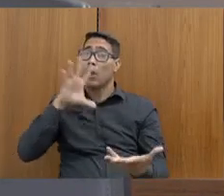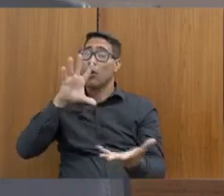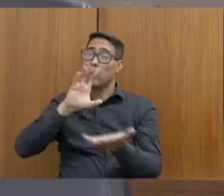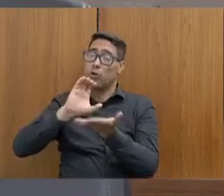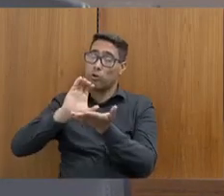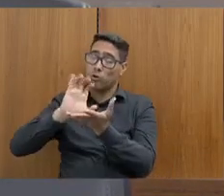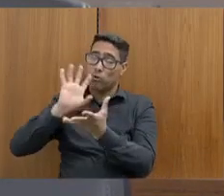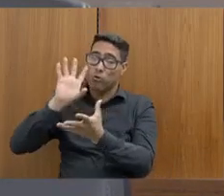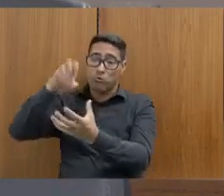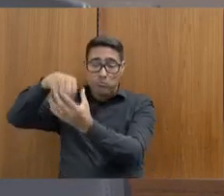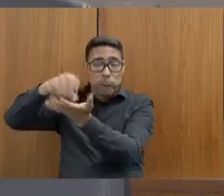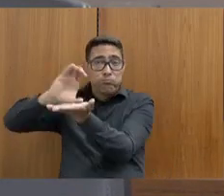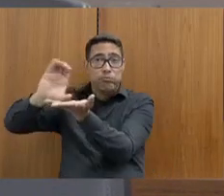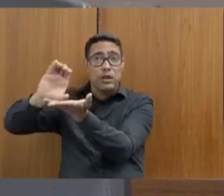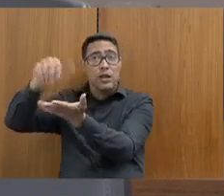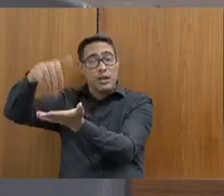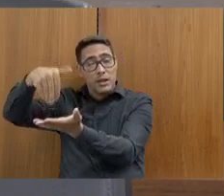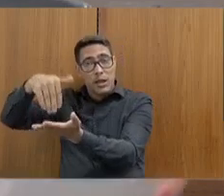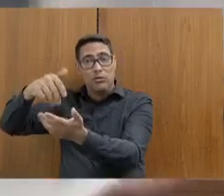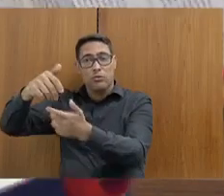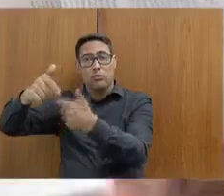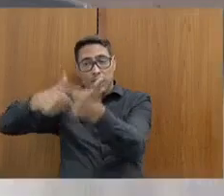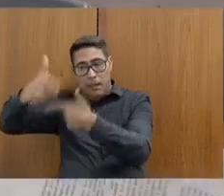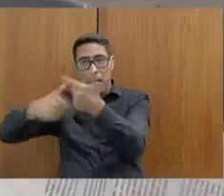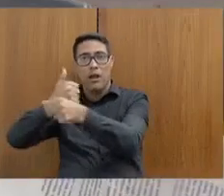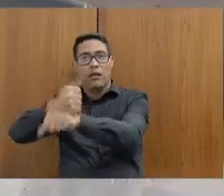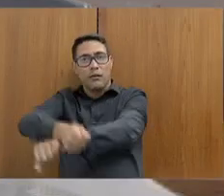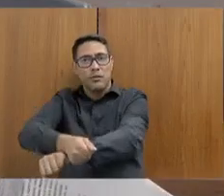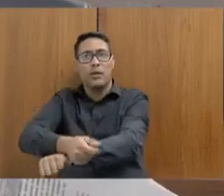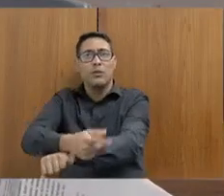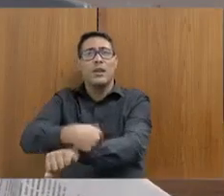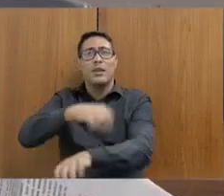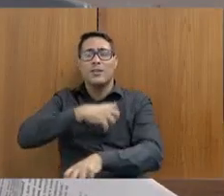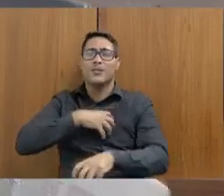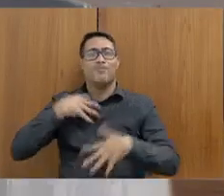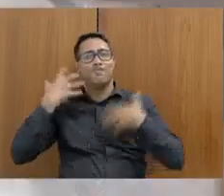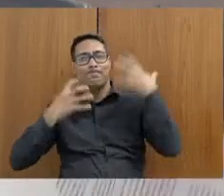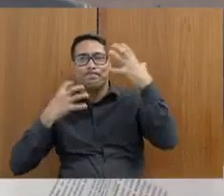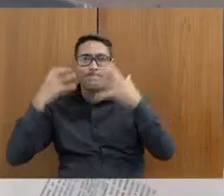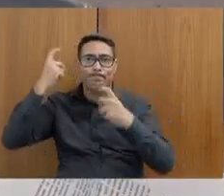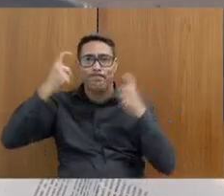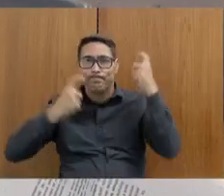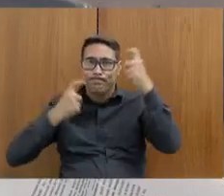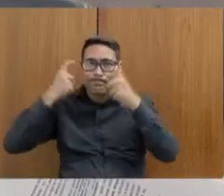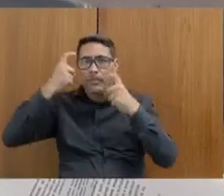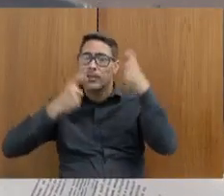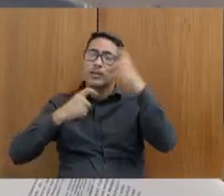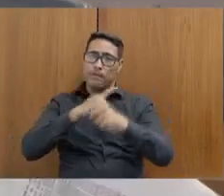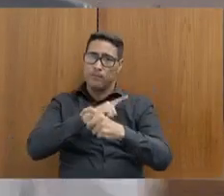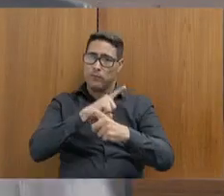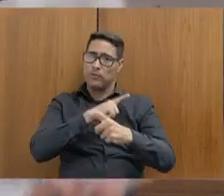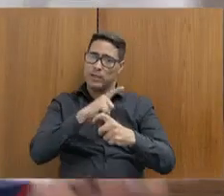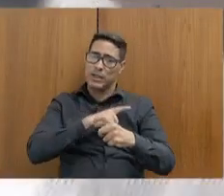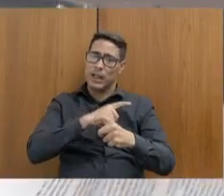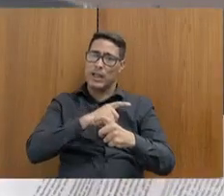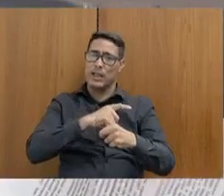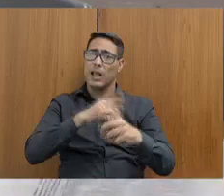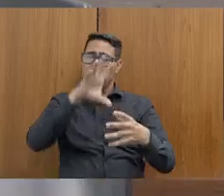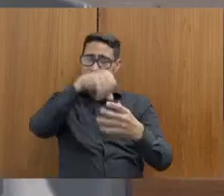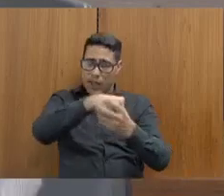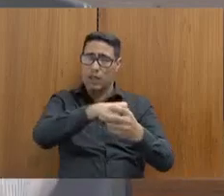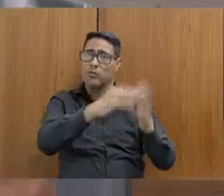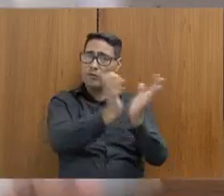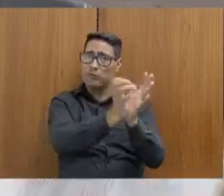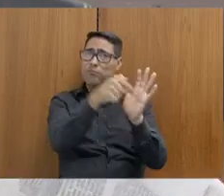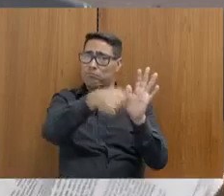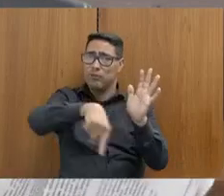enfrentamento ao trabalho análogo à escravidão. Me preocupa muito a situação de violação nessas comunidades, e eu queria saber